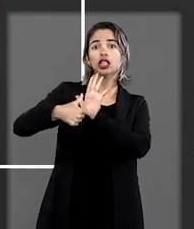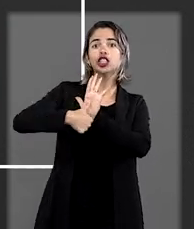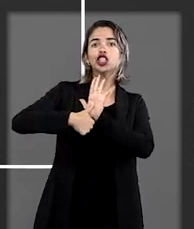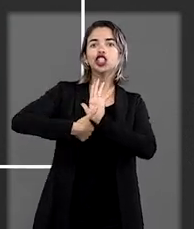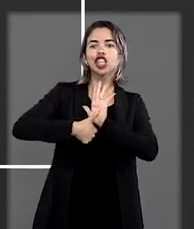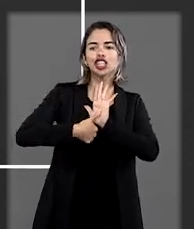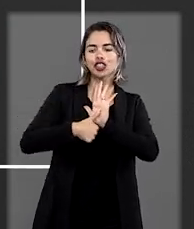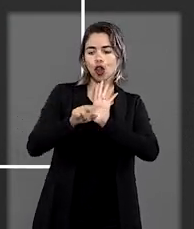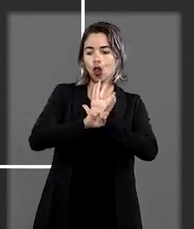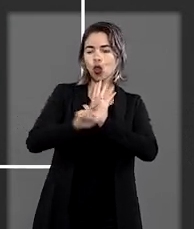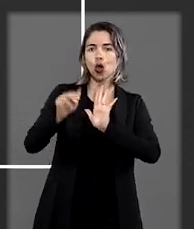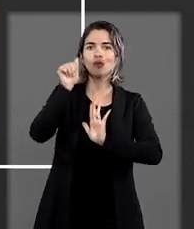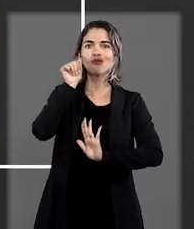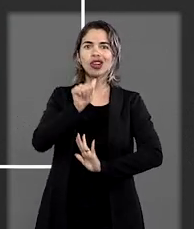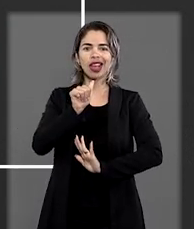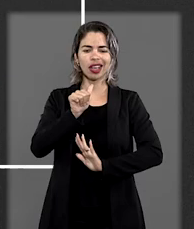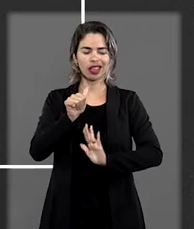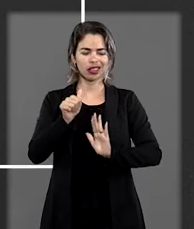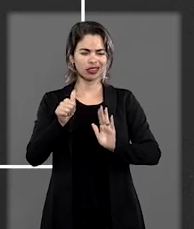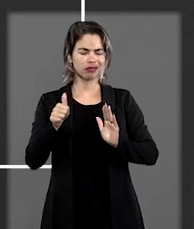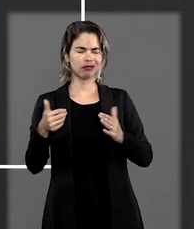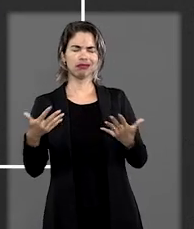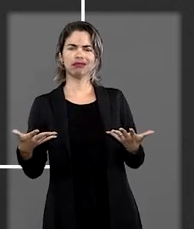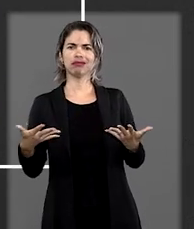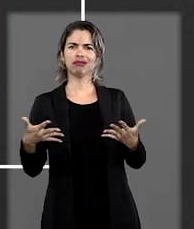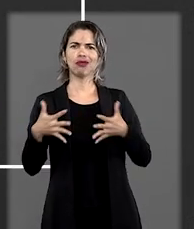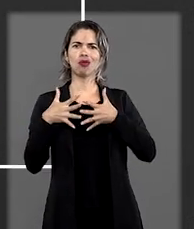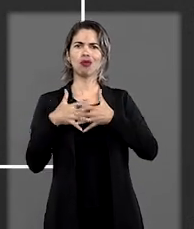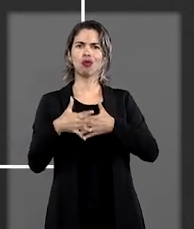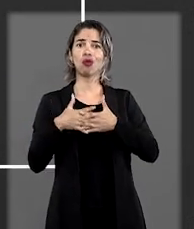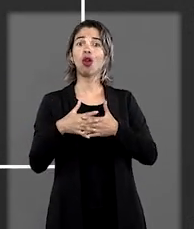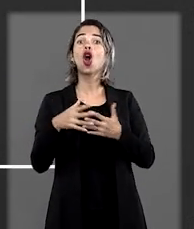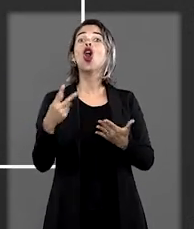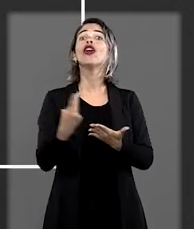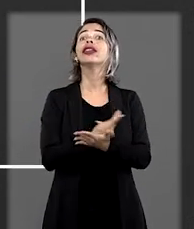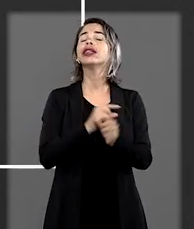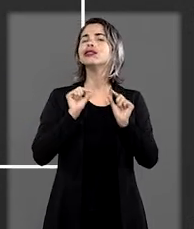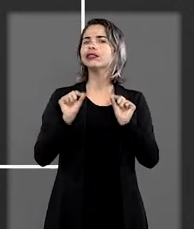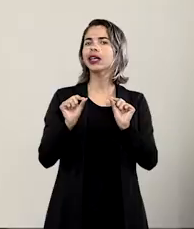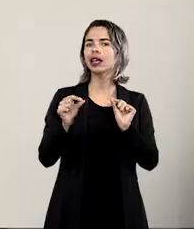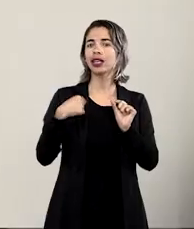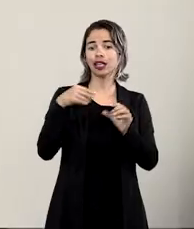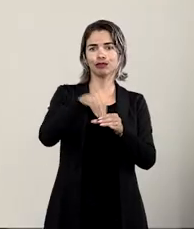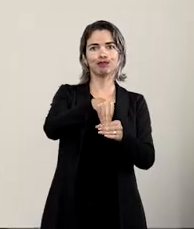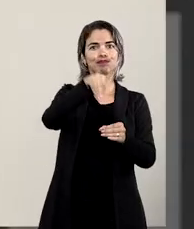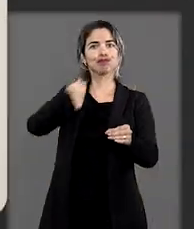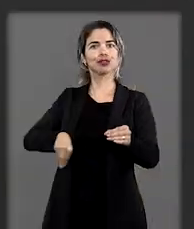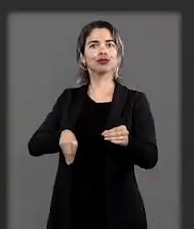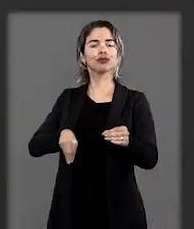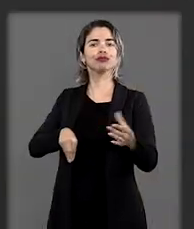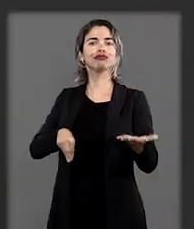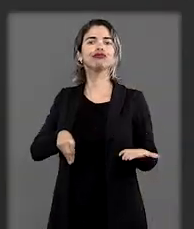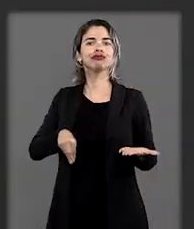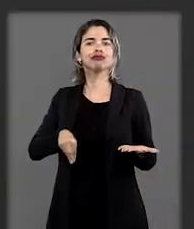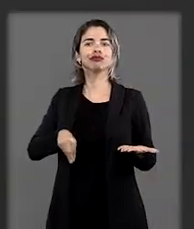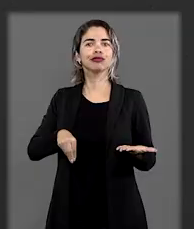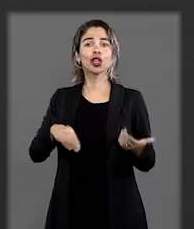documento com o nome feminino, Você sabe o que acontece? Ele é excluído.